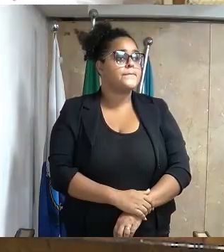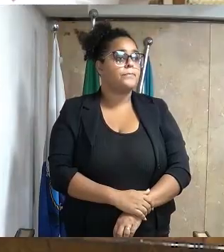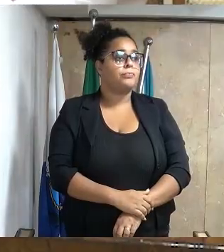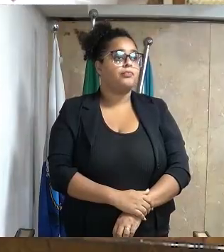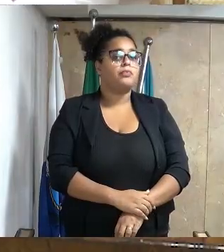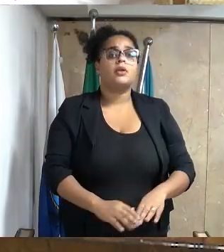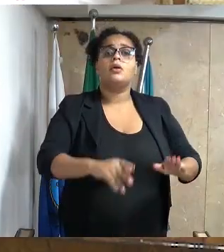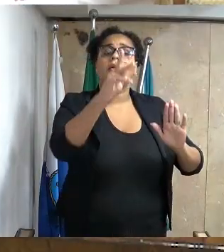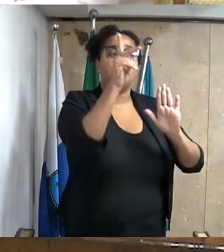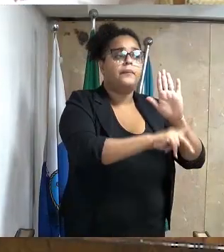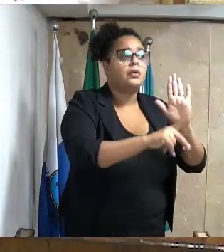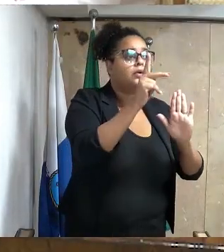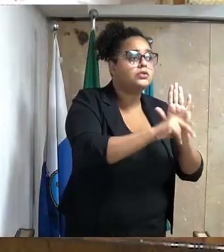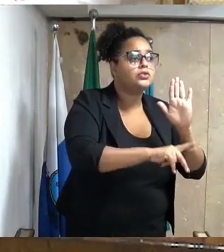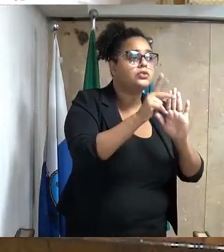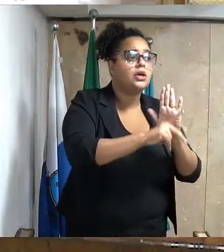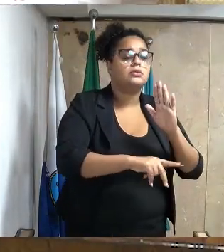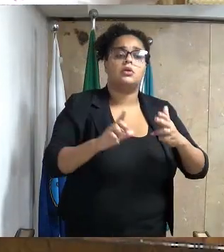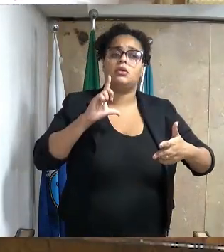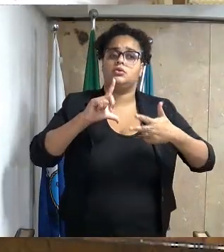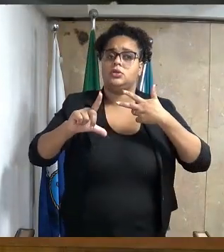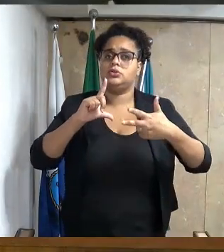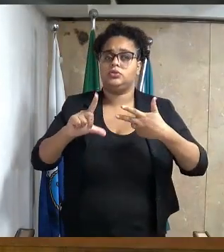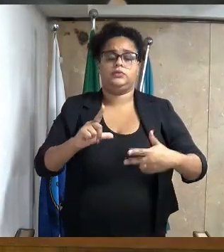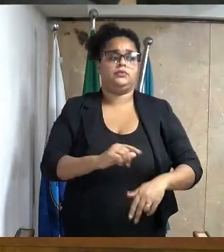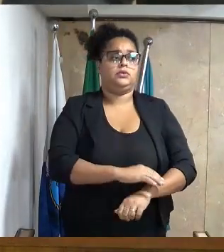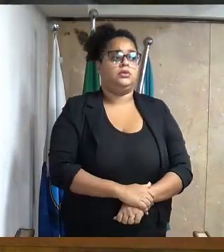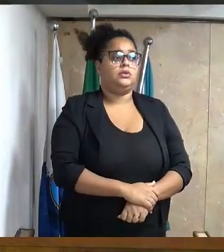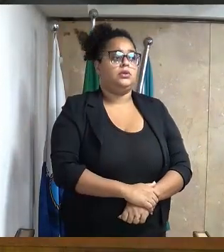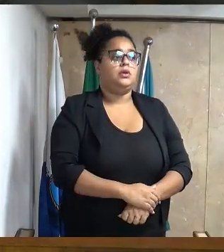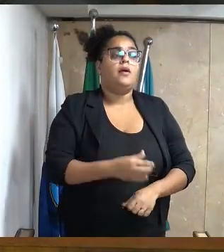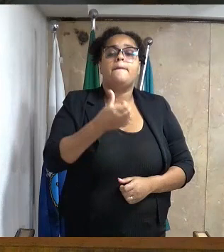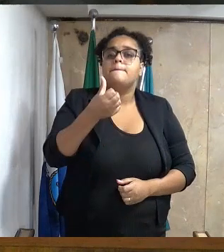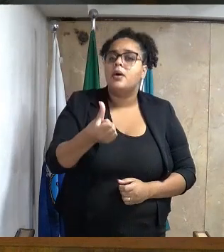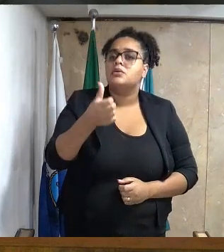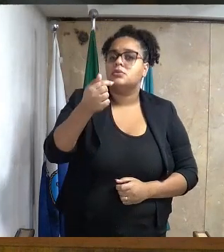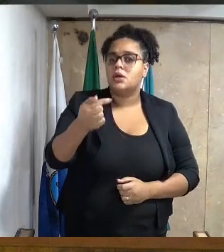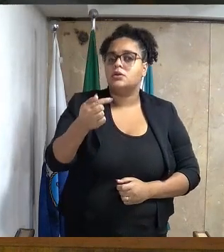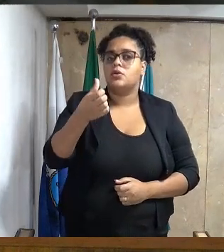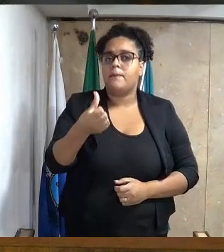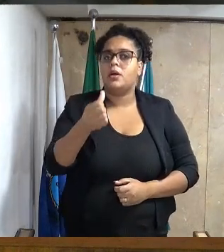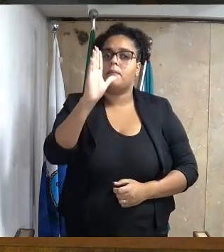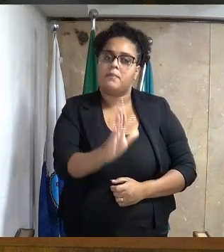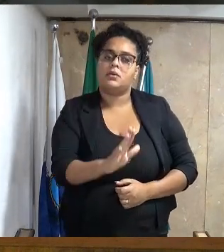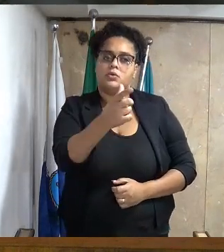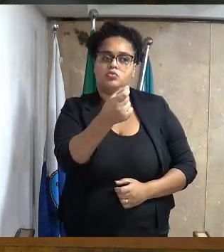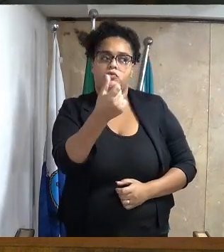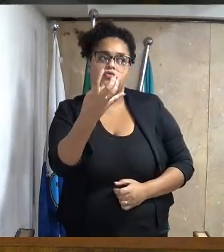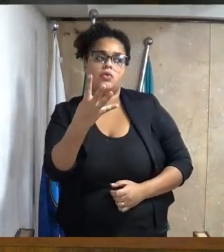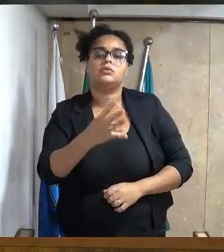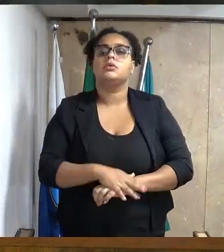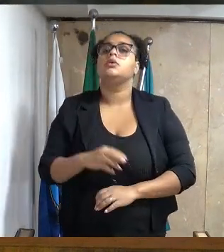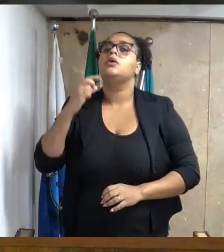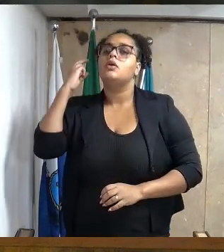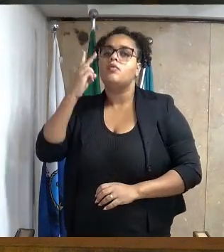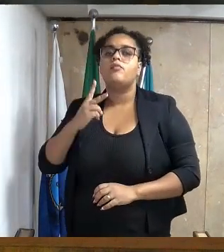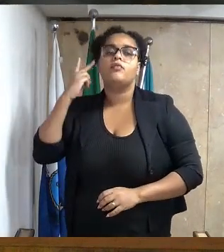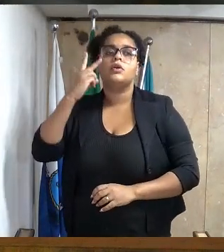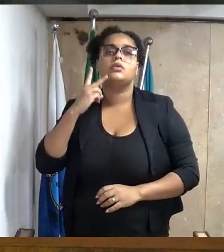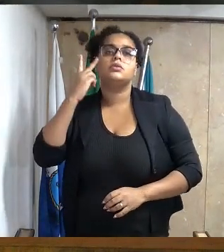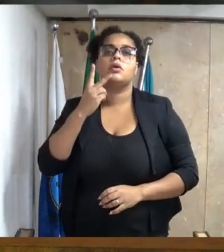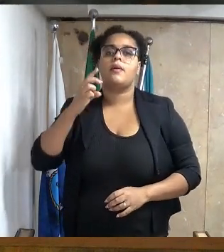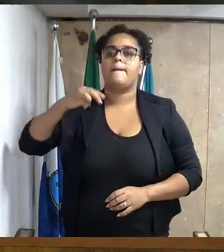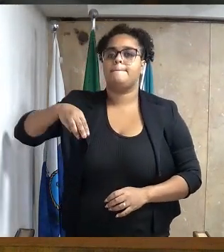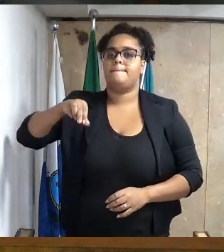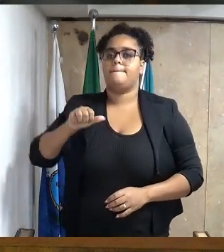Projeto decreto legislativo 676 barra 2024. Dois seletíssimos, senhor vereador